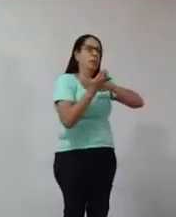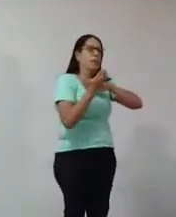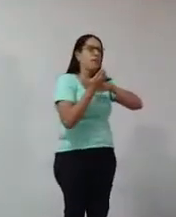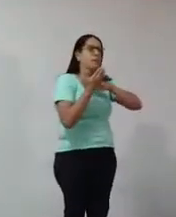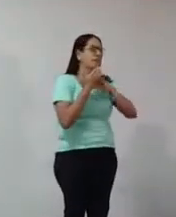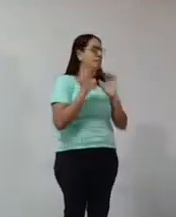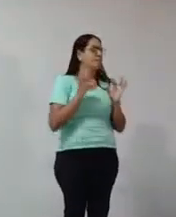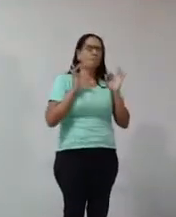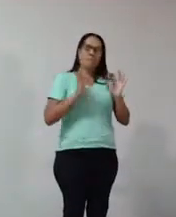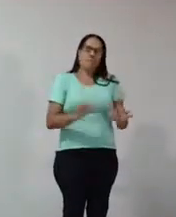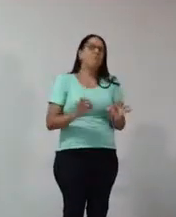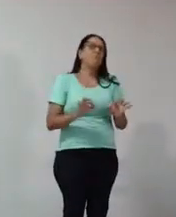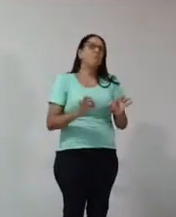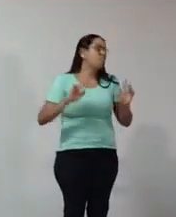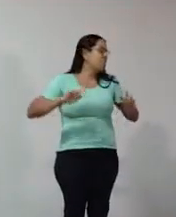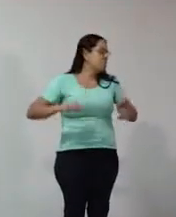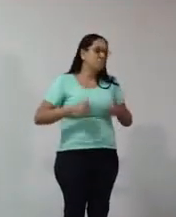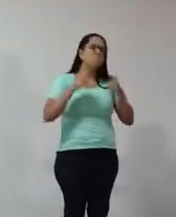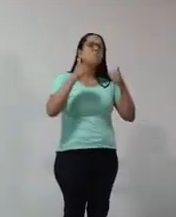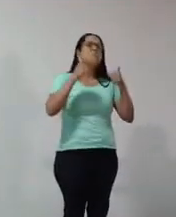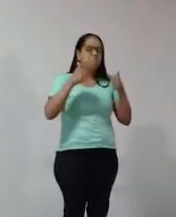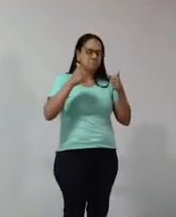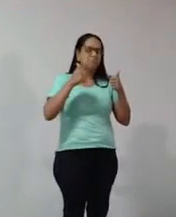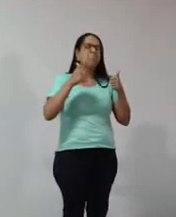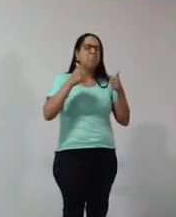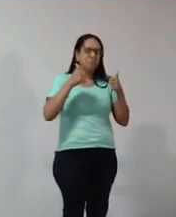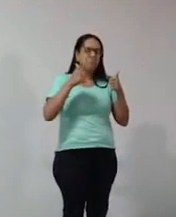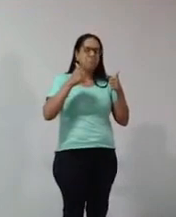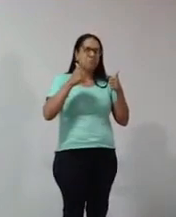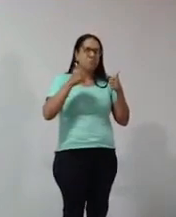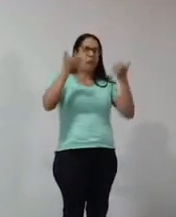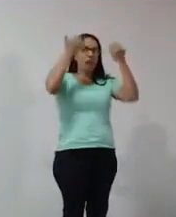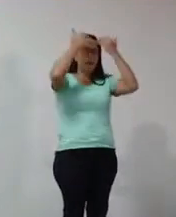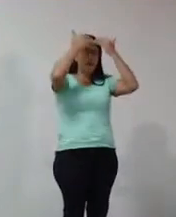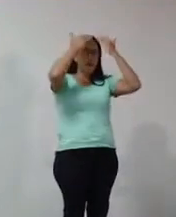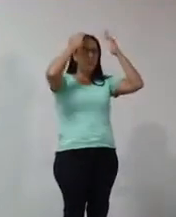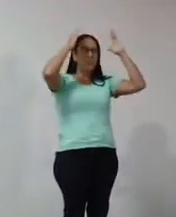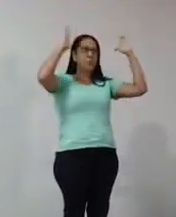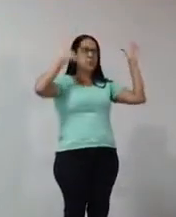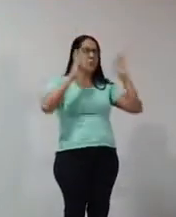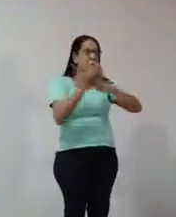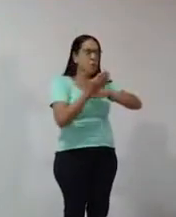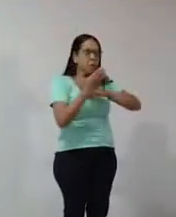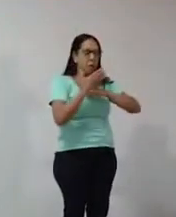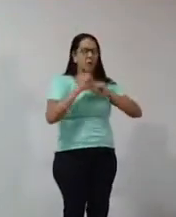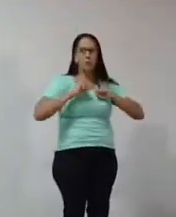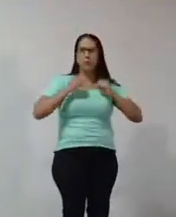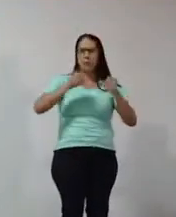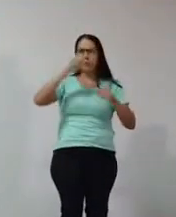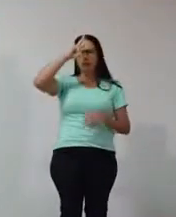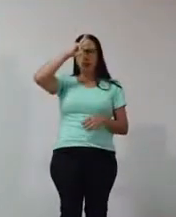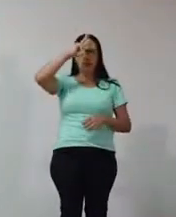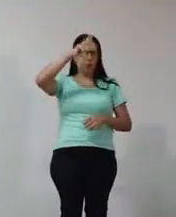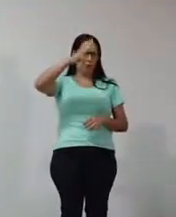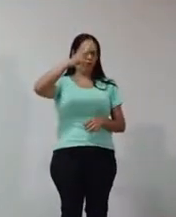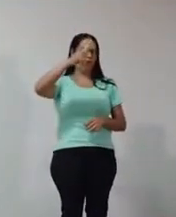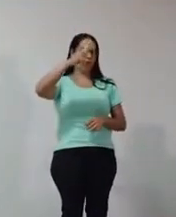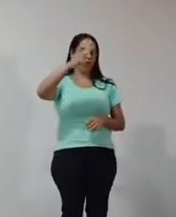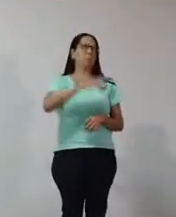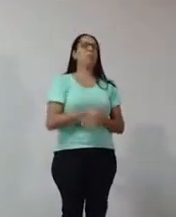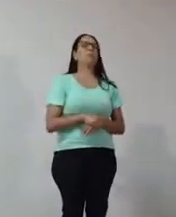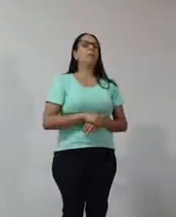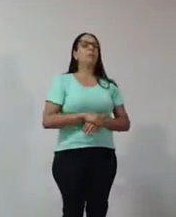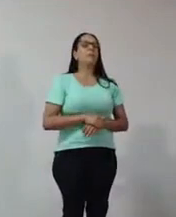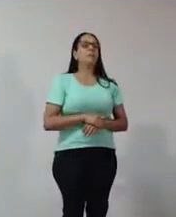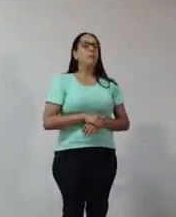tenho certeza que vai ficar ainda muito mais amplo e forte essa participação